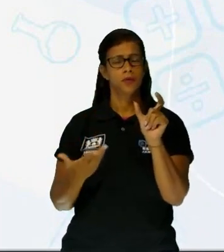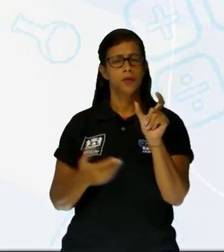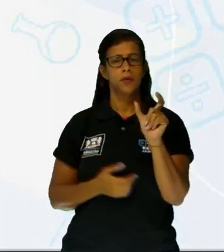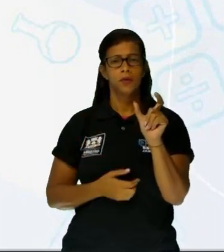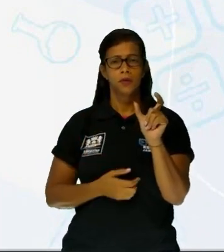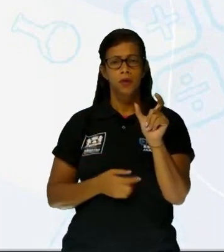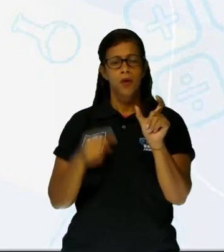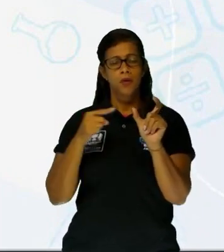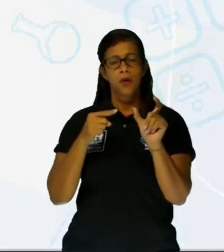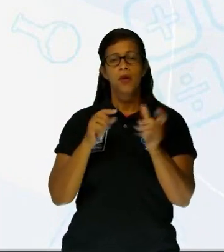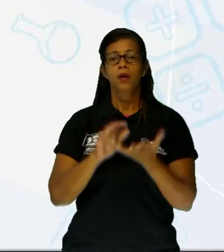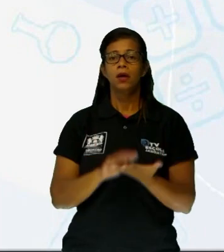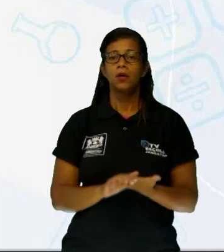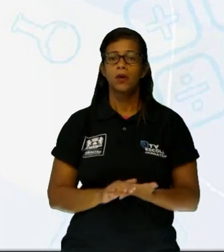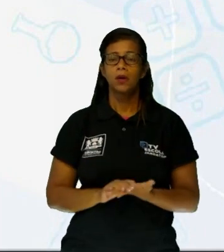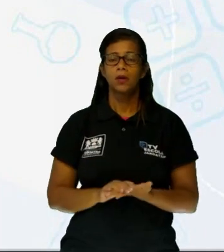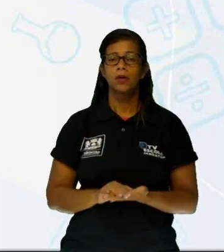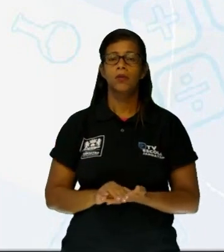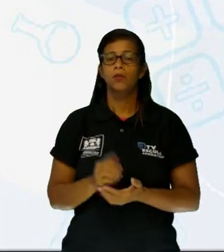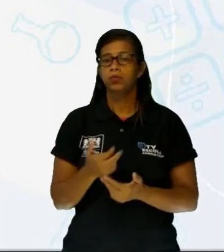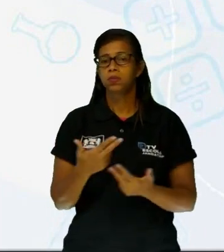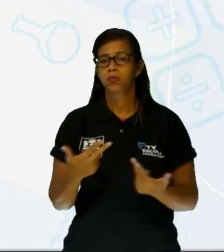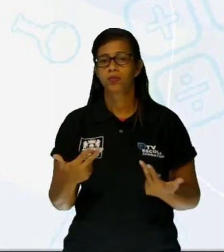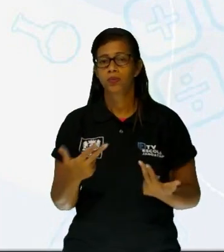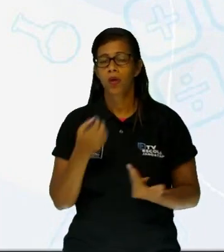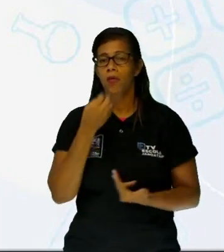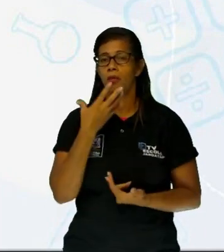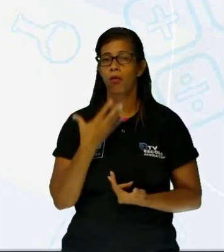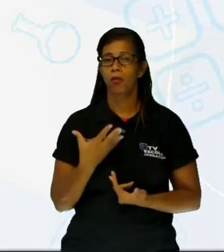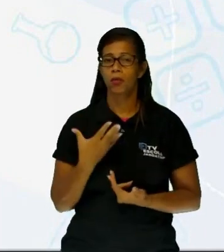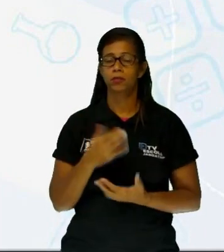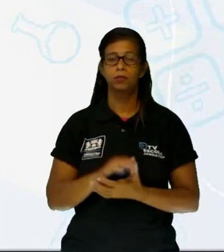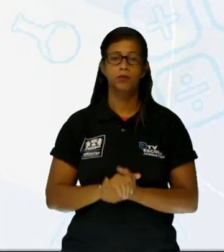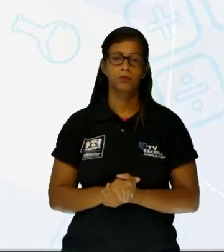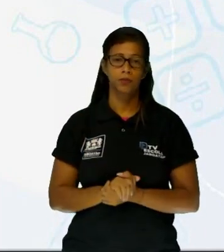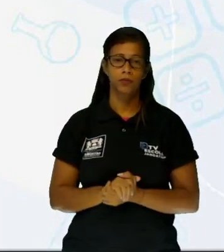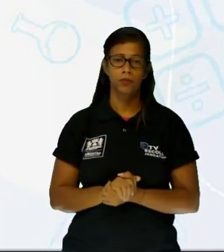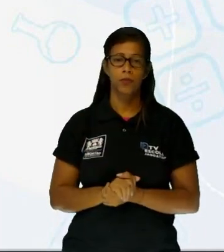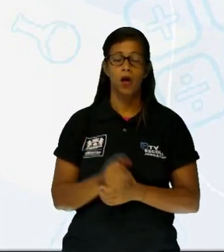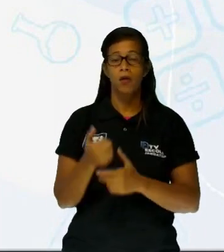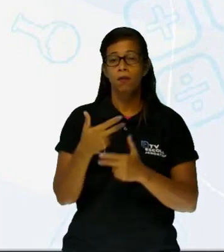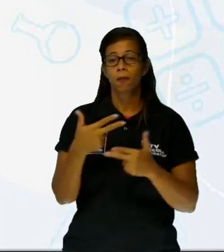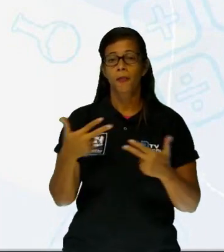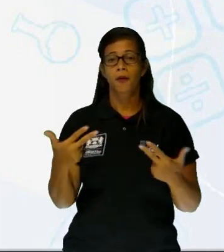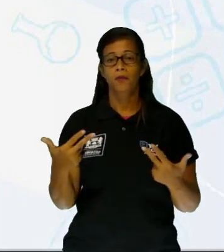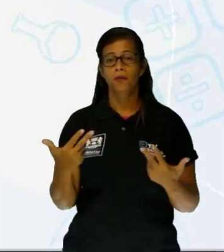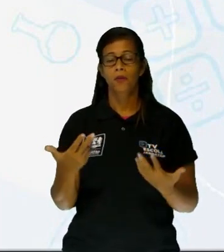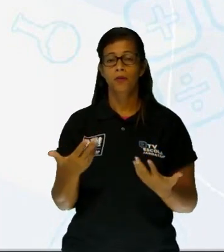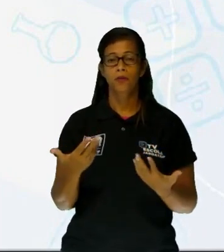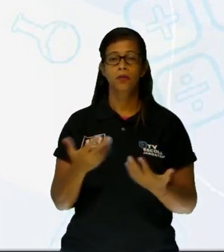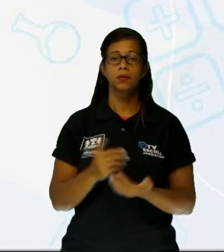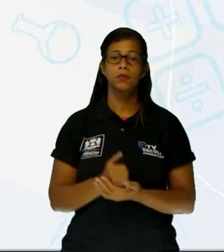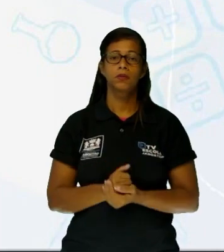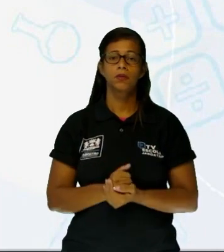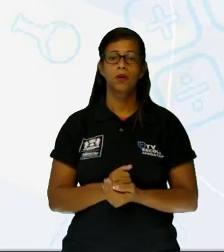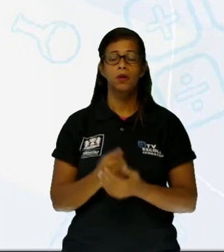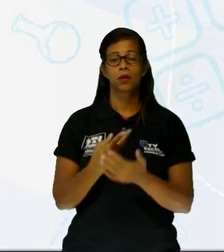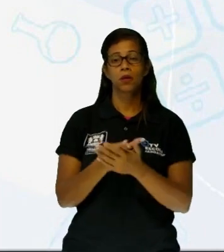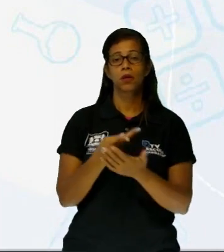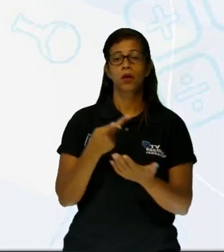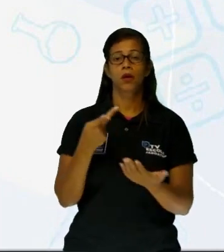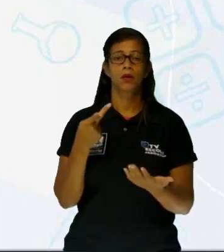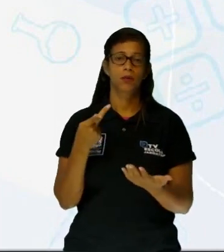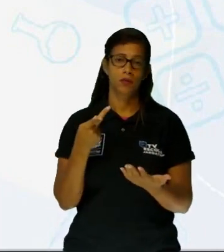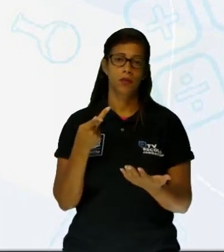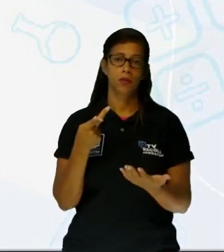Seria benéfica, ou seja, um benefício, algo de bom. Concomitante, algo que acontece assim, ao mesmo tempo que